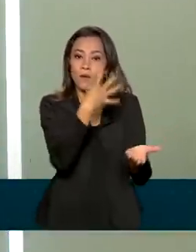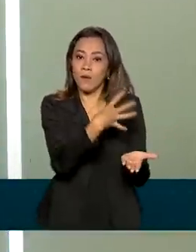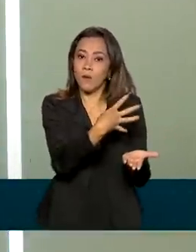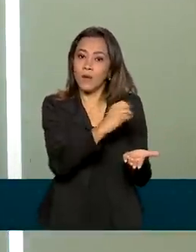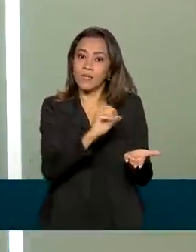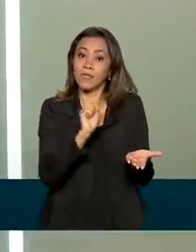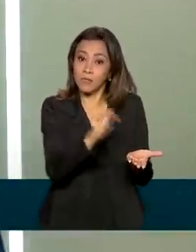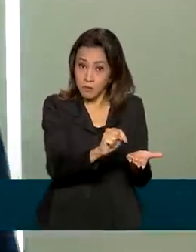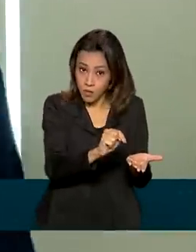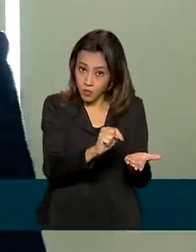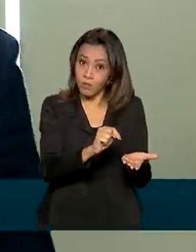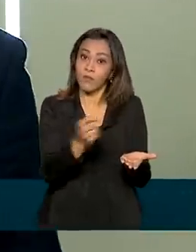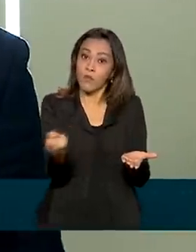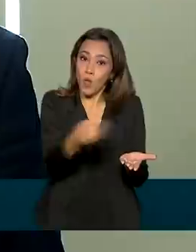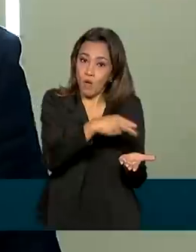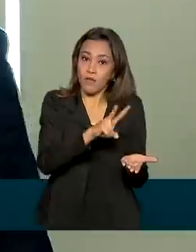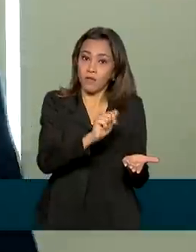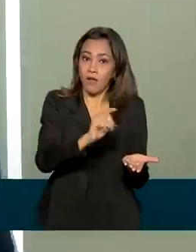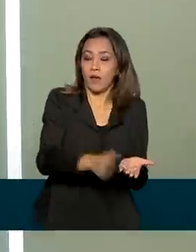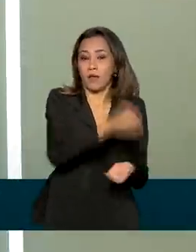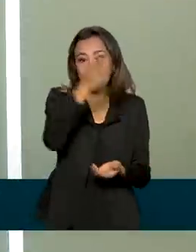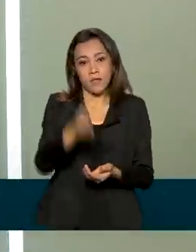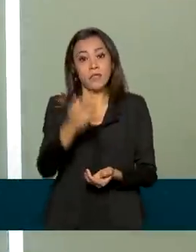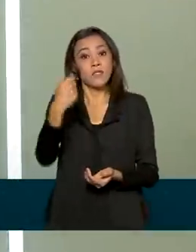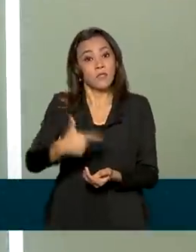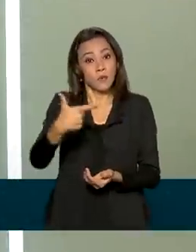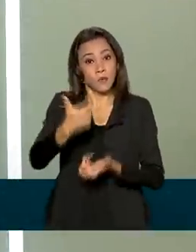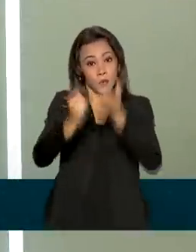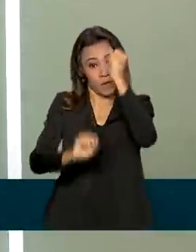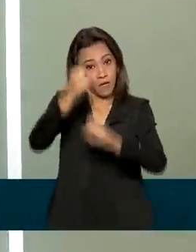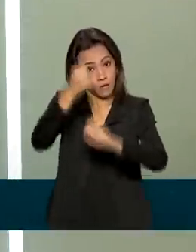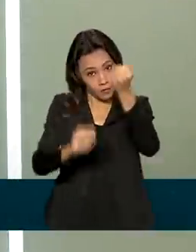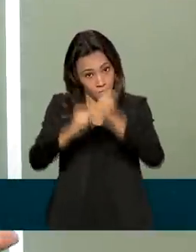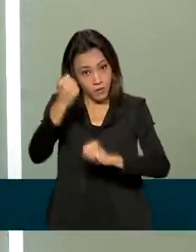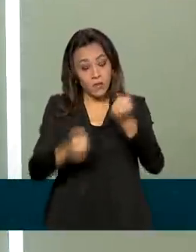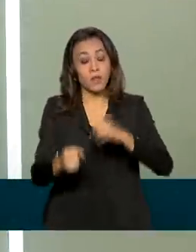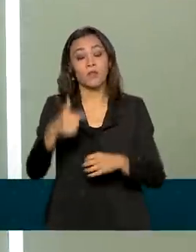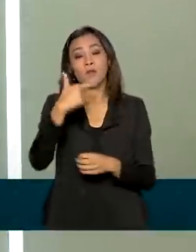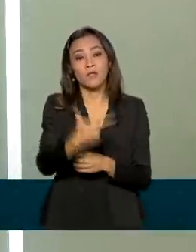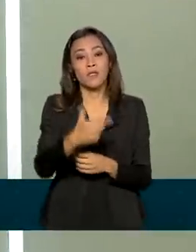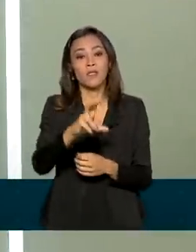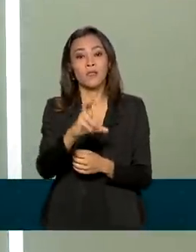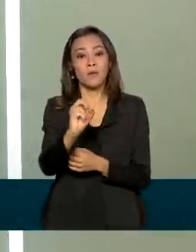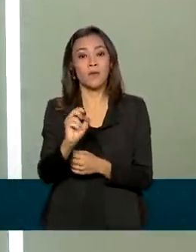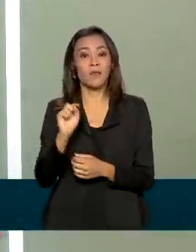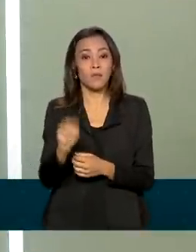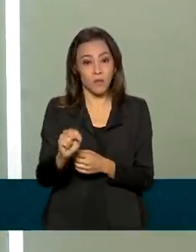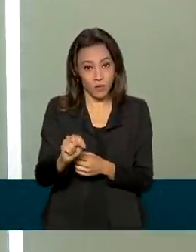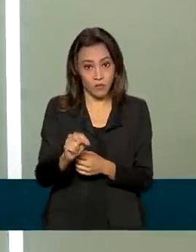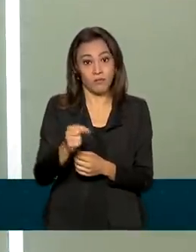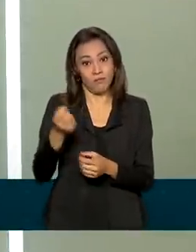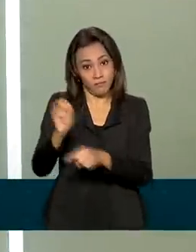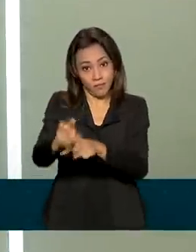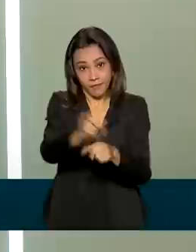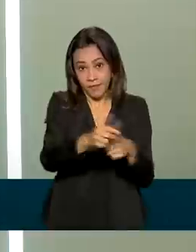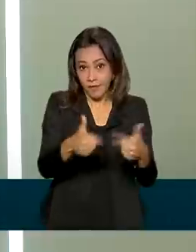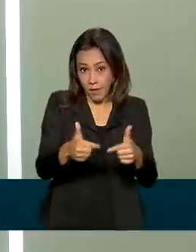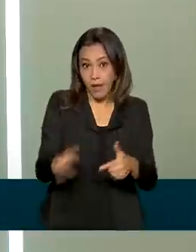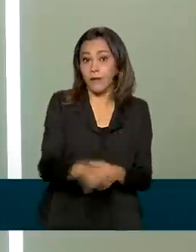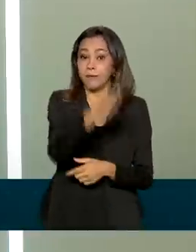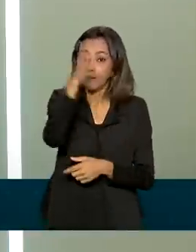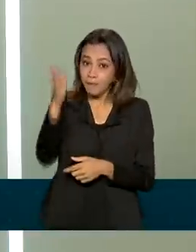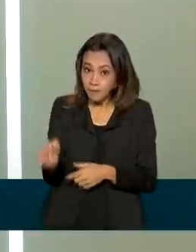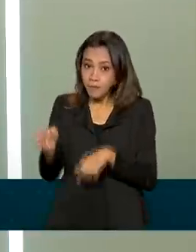vagas. Em segundo lugar, a indústria, com 250 mil novos empregos gerados. E, não menos importante,